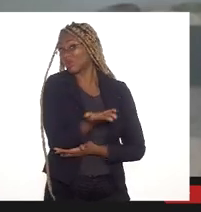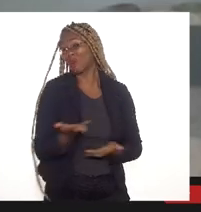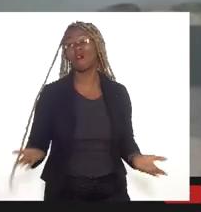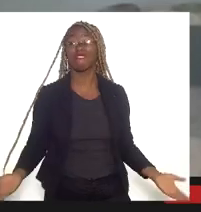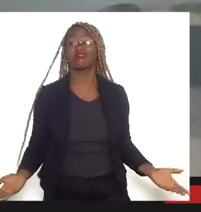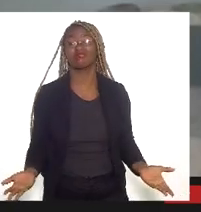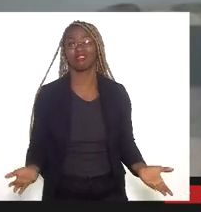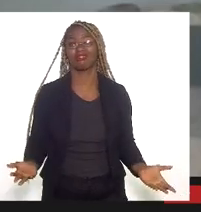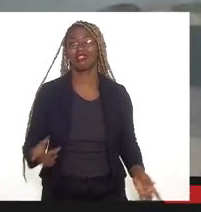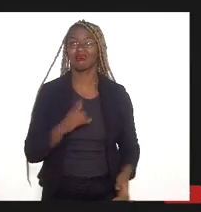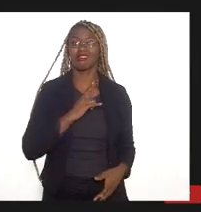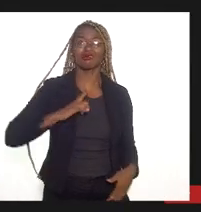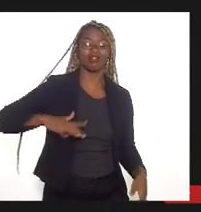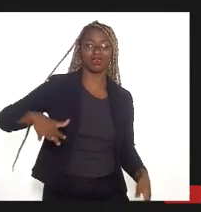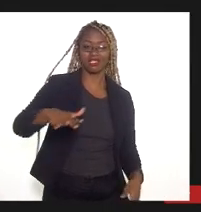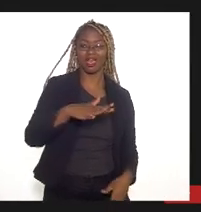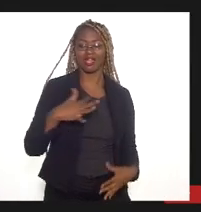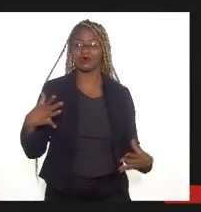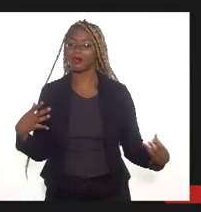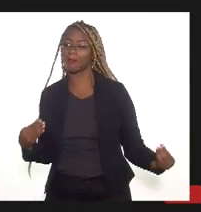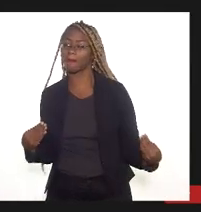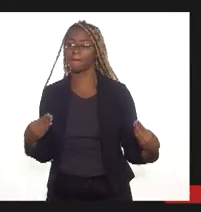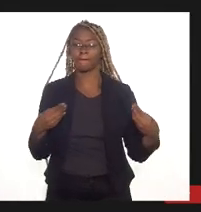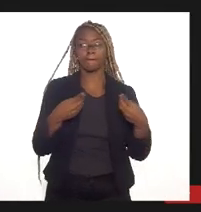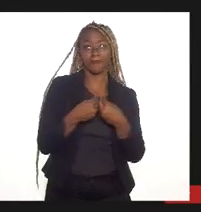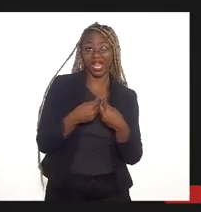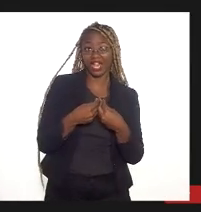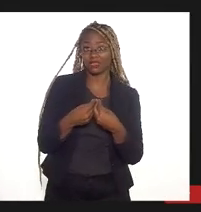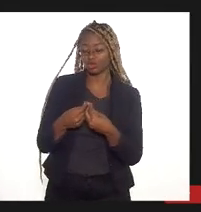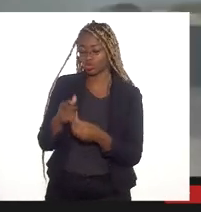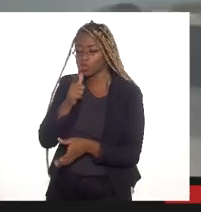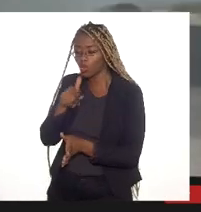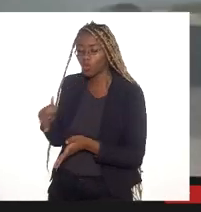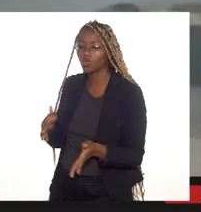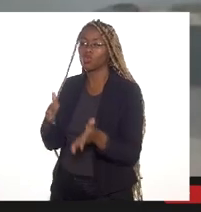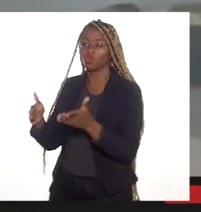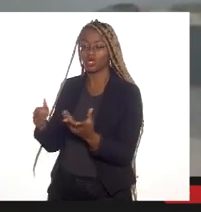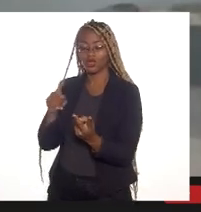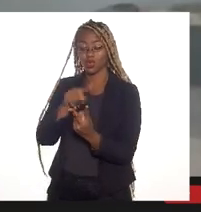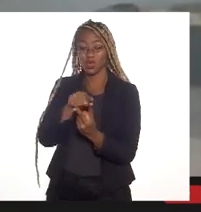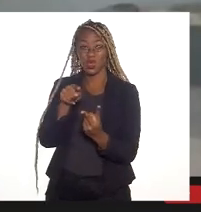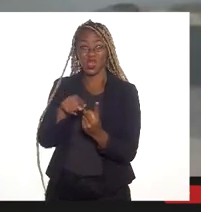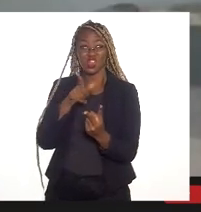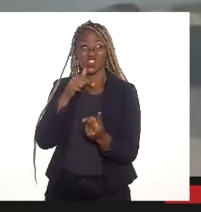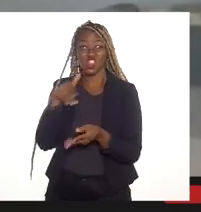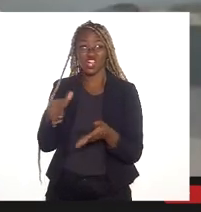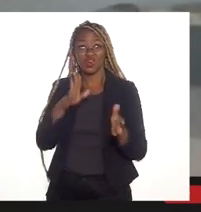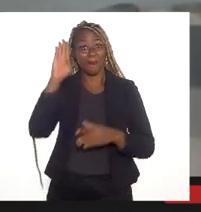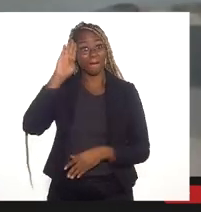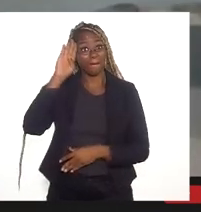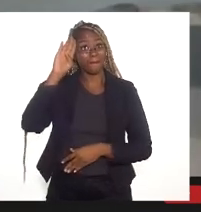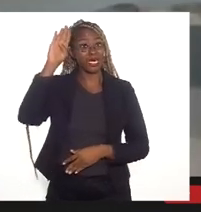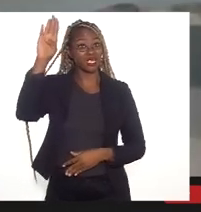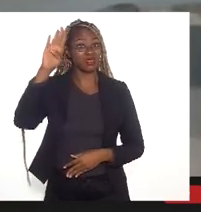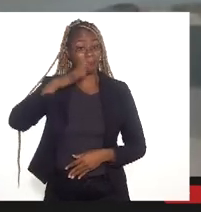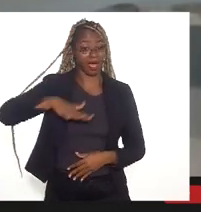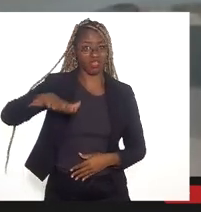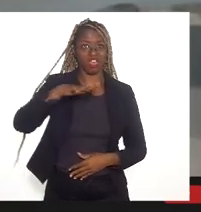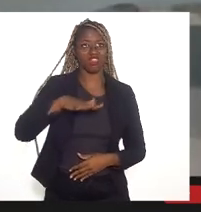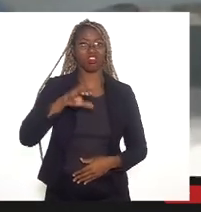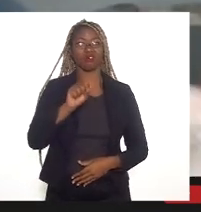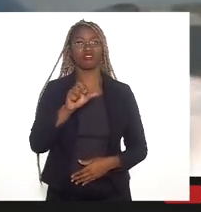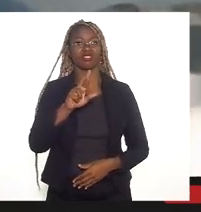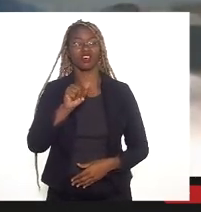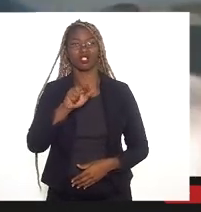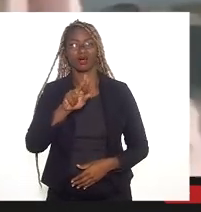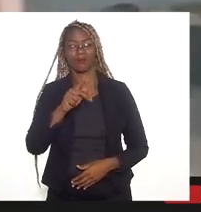área como essa, na próxima embocadura do rio, entre os dois rios principais da região, que é o rio Sarapuí e o rio